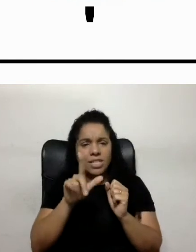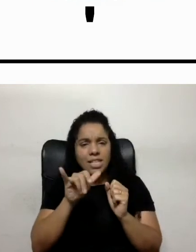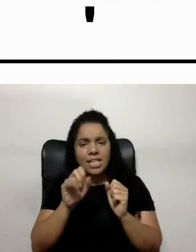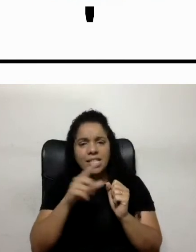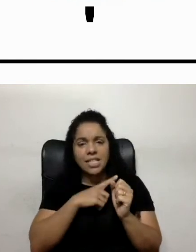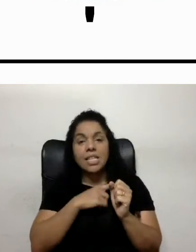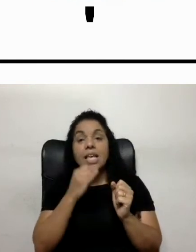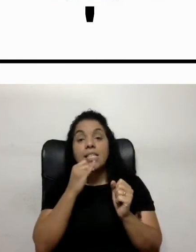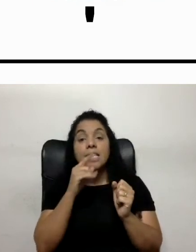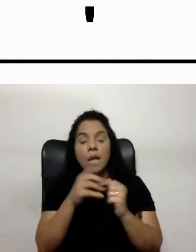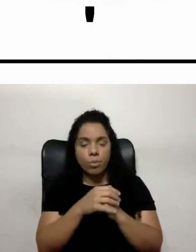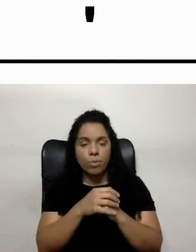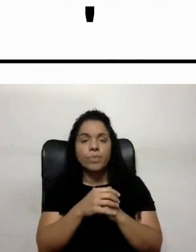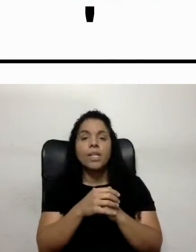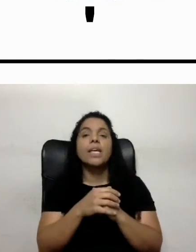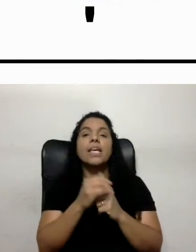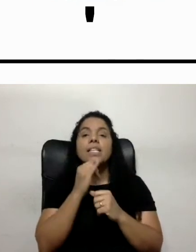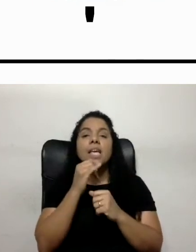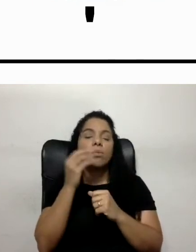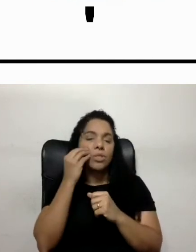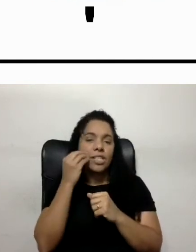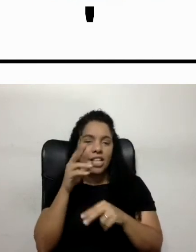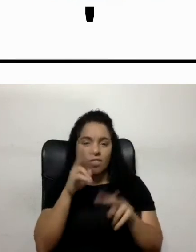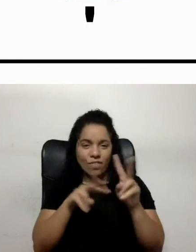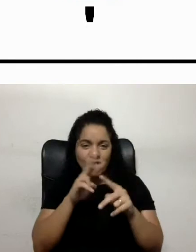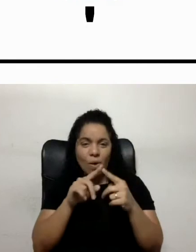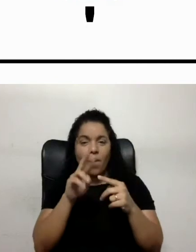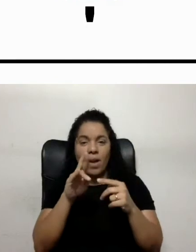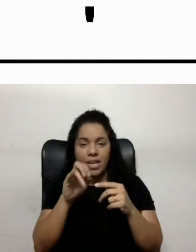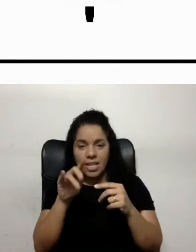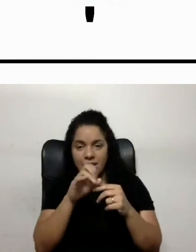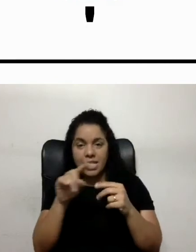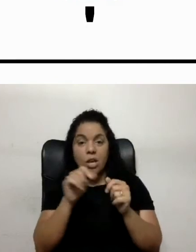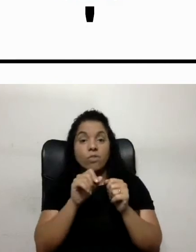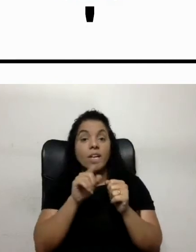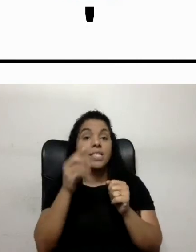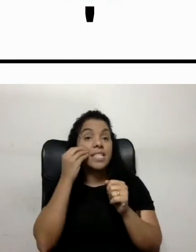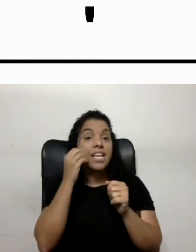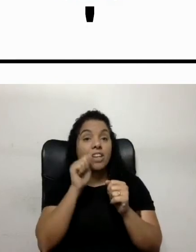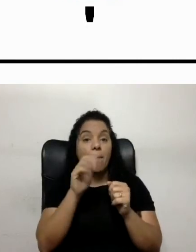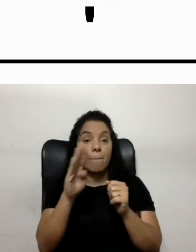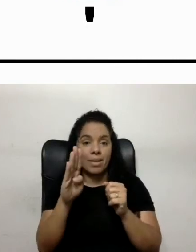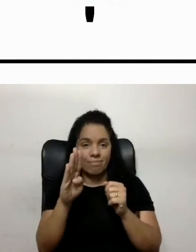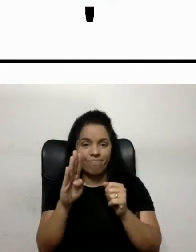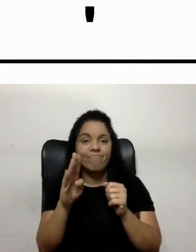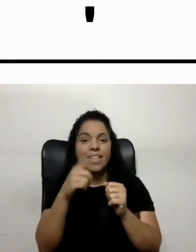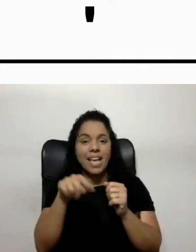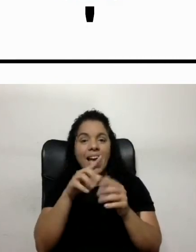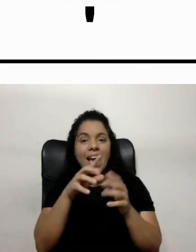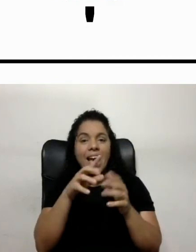exemplo. Um exemplo do teste visual de regressão, a gente utiliza ele muito para fazer teste AB. A galera aí de